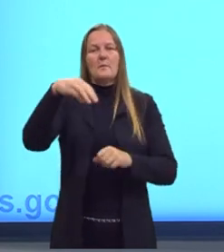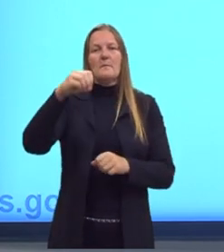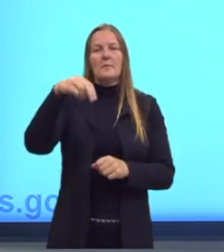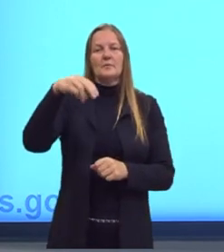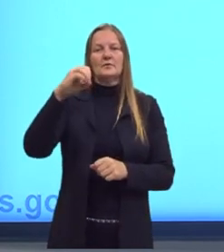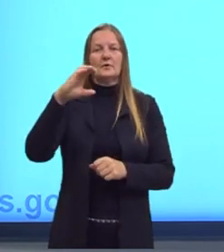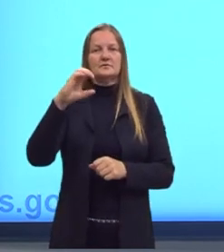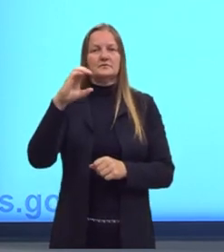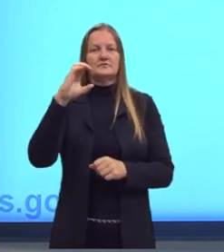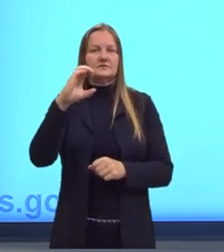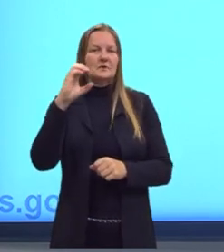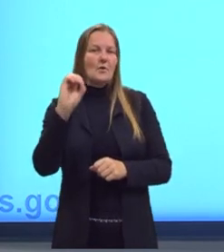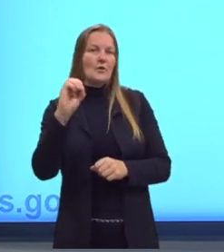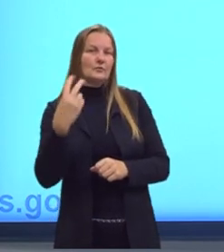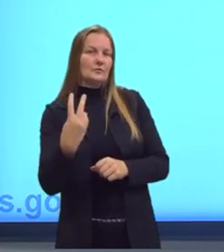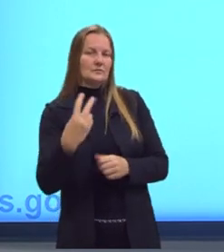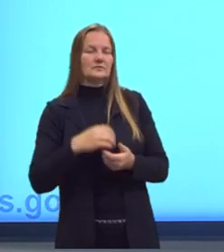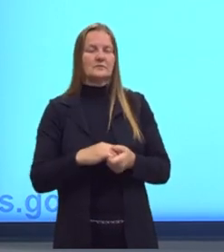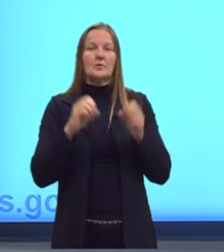de carbono. Ok?